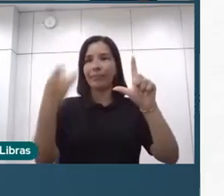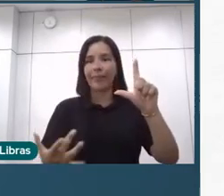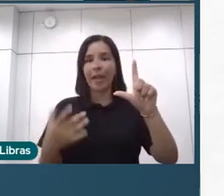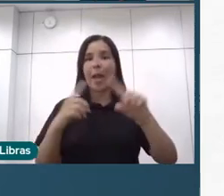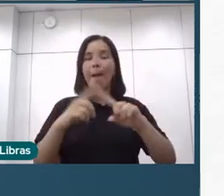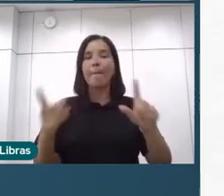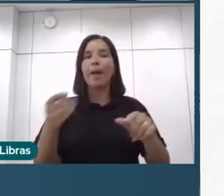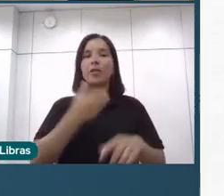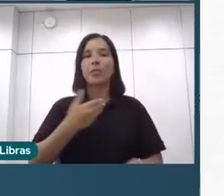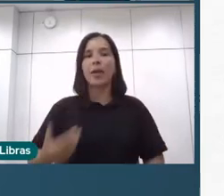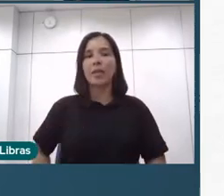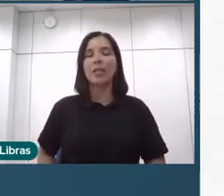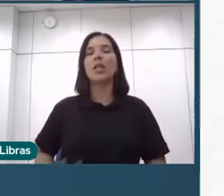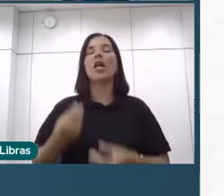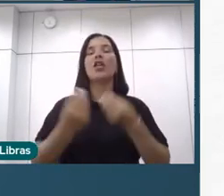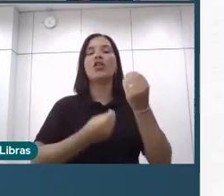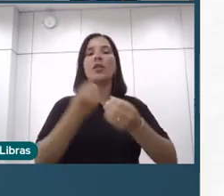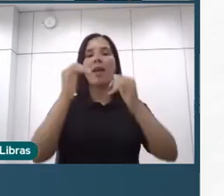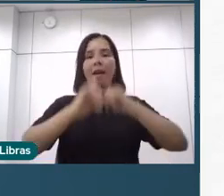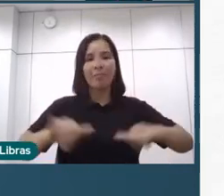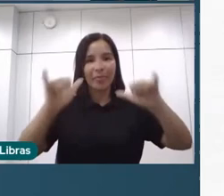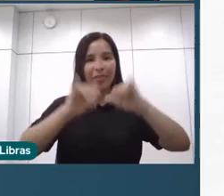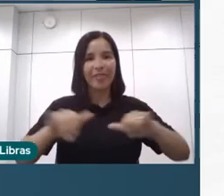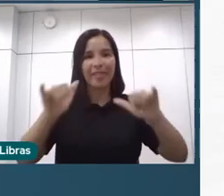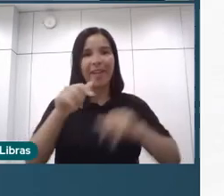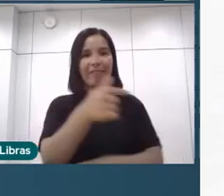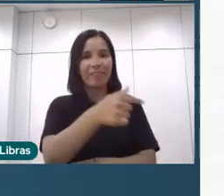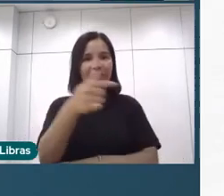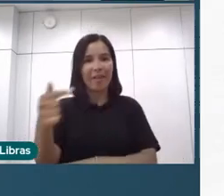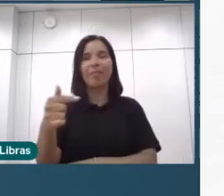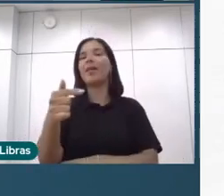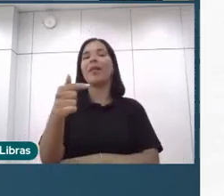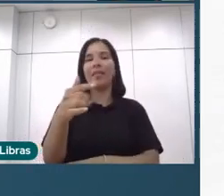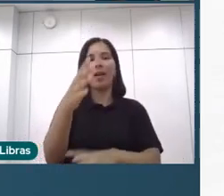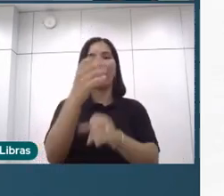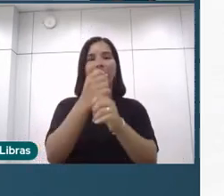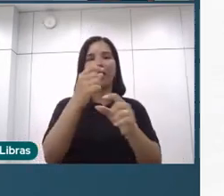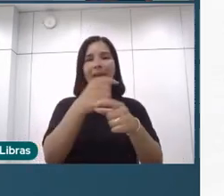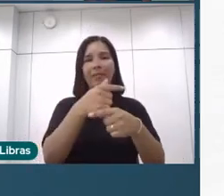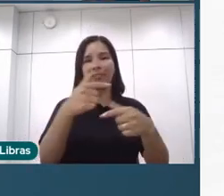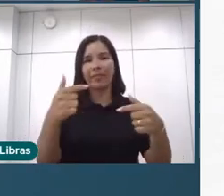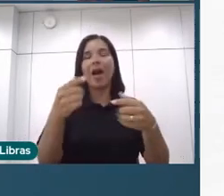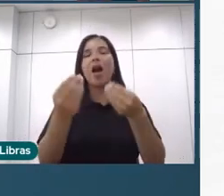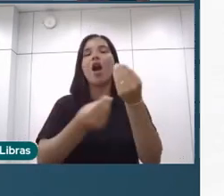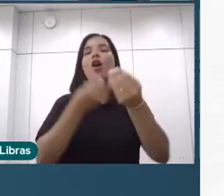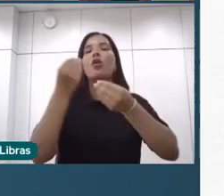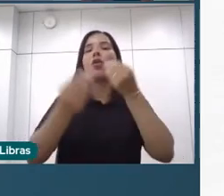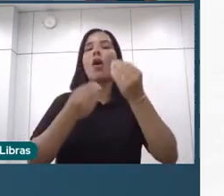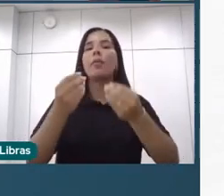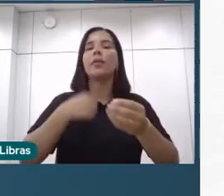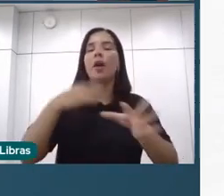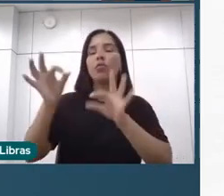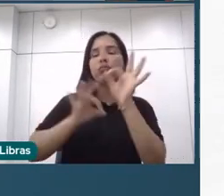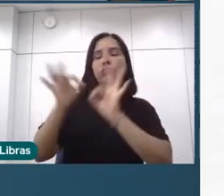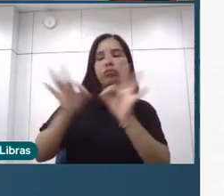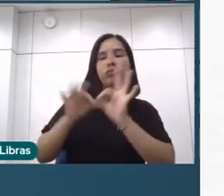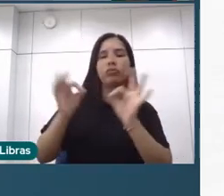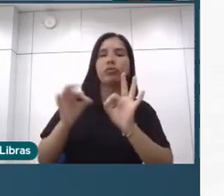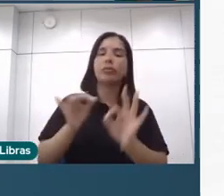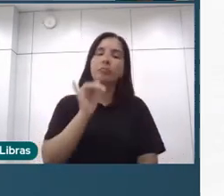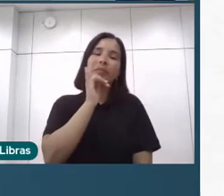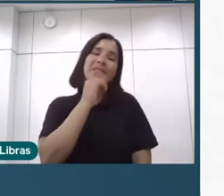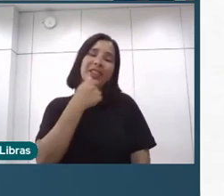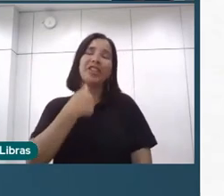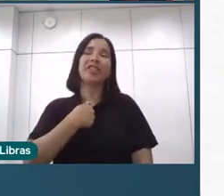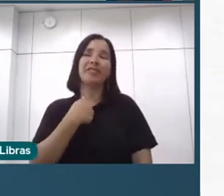presidente hoje falou, não, tem que anunciar essa semana, o arcabouço, aí não, então corre para a fazenda, etc., então, infelizmente, vou ter que sair,